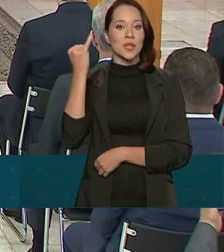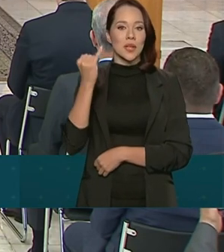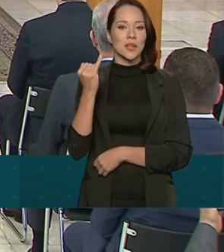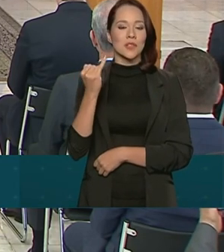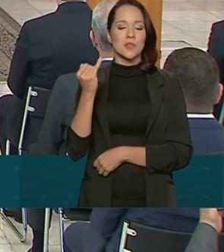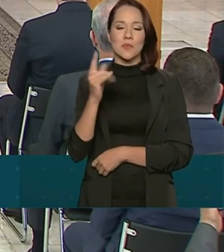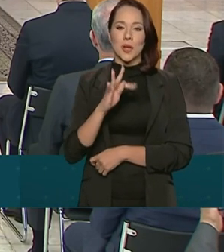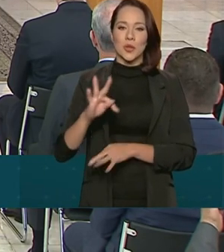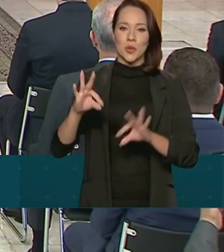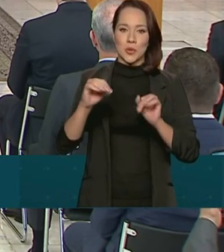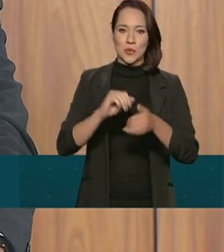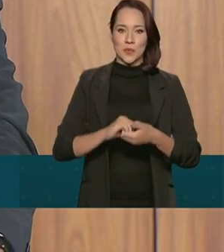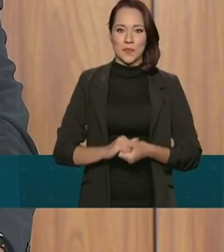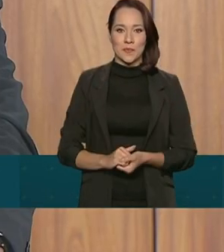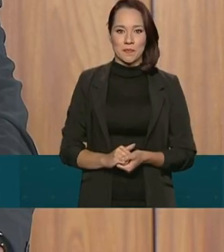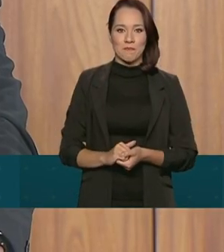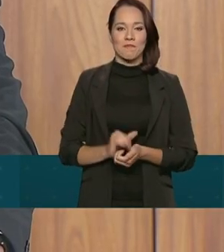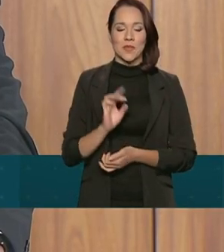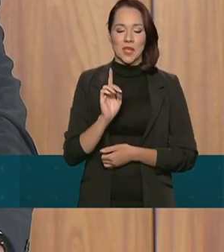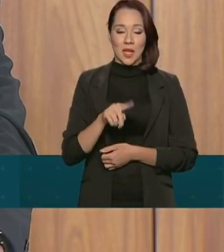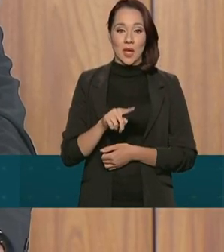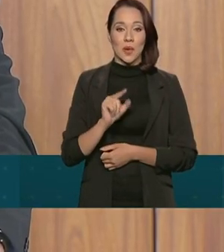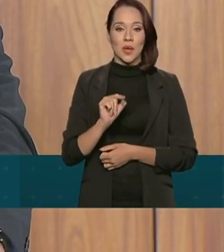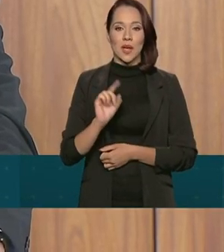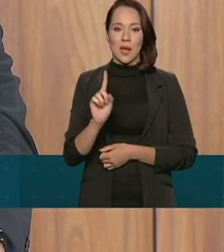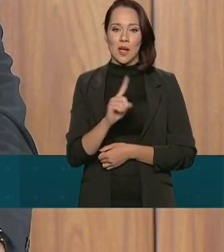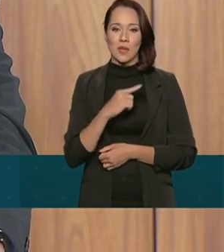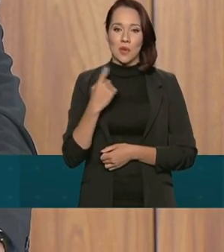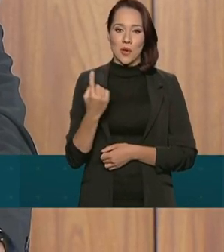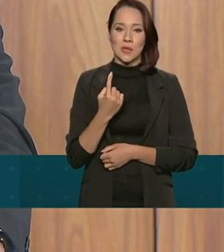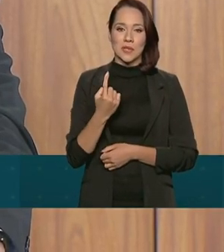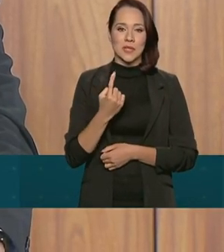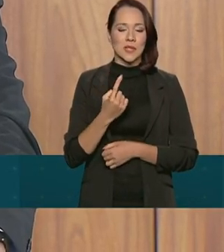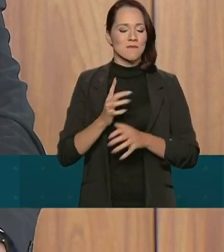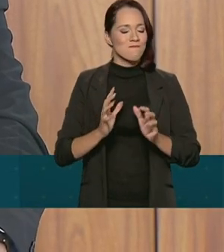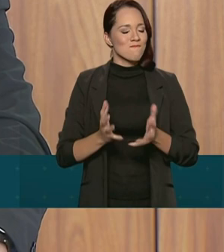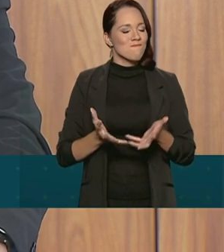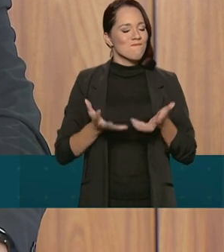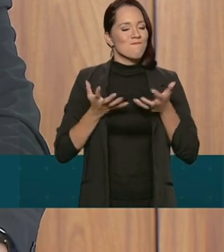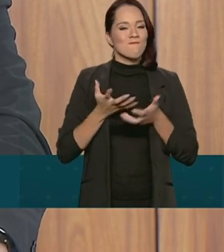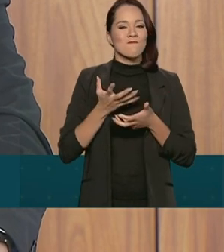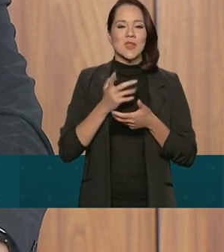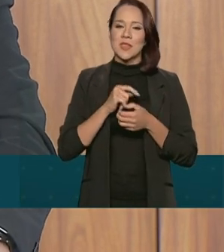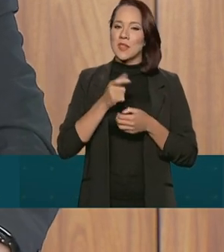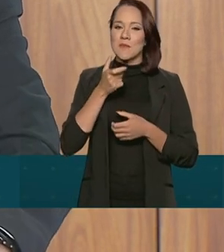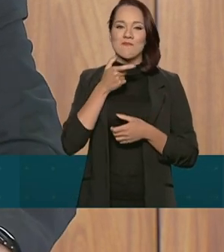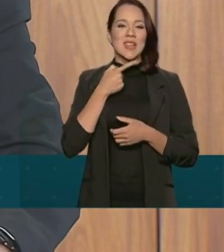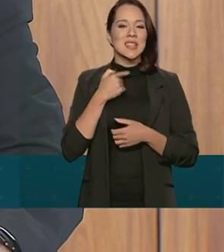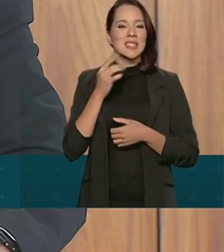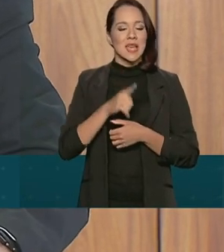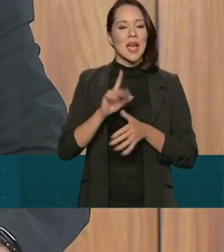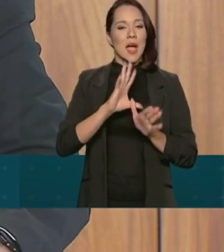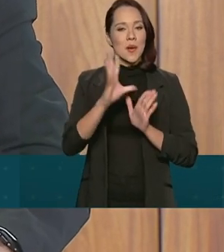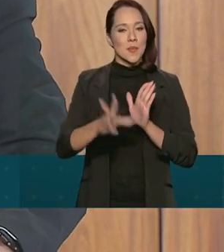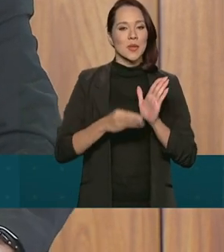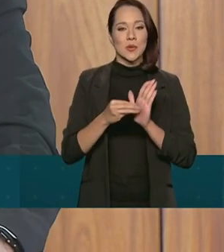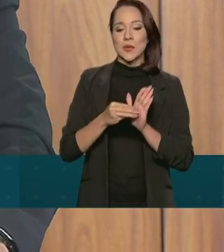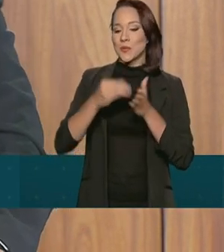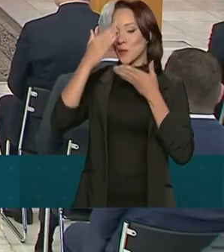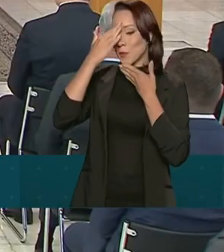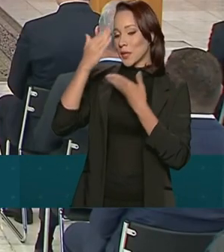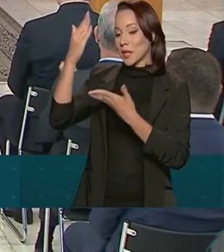caro para todos nós, a nossa querida, rica e desejada Amazônia. Muito obrigado, Ivan.